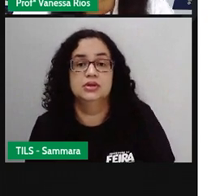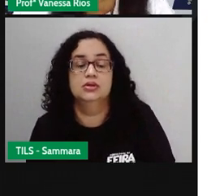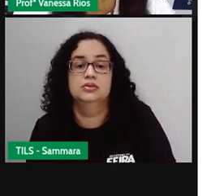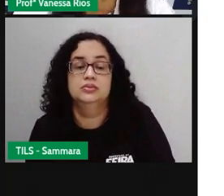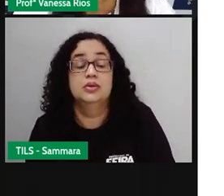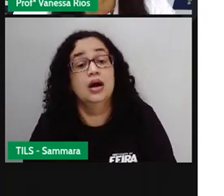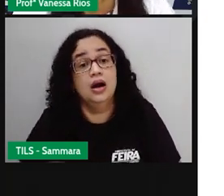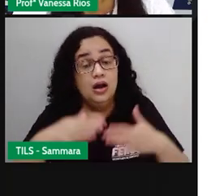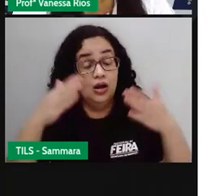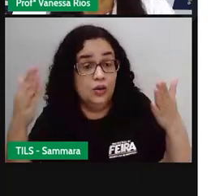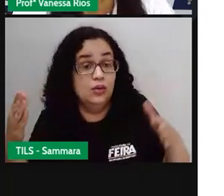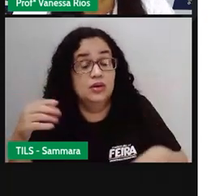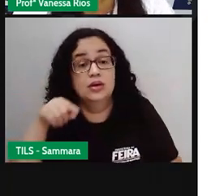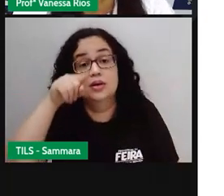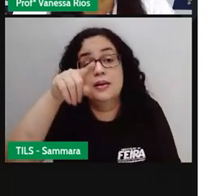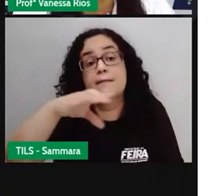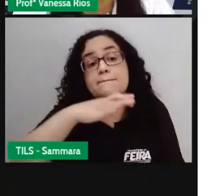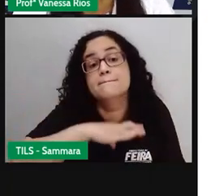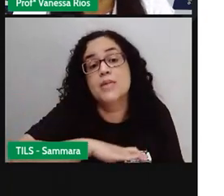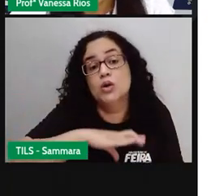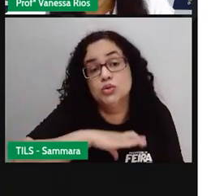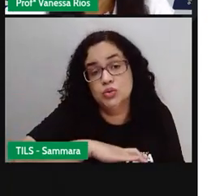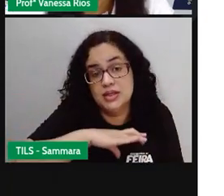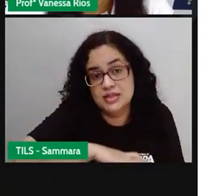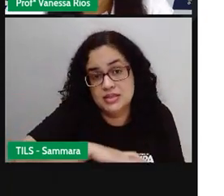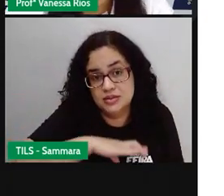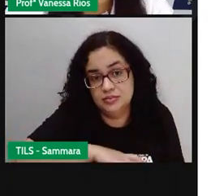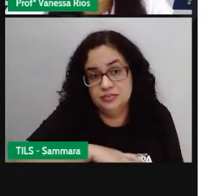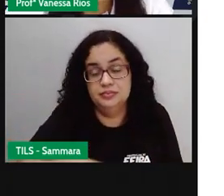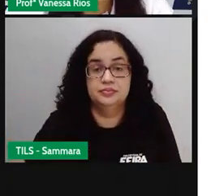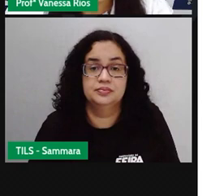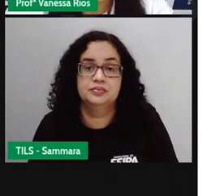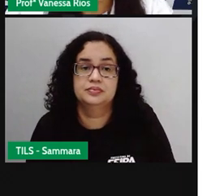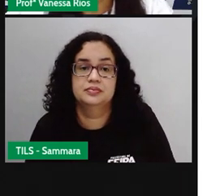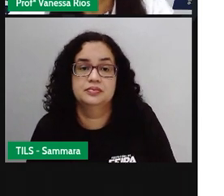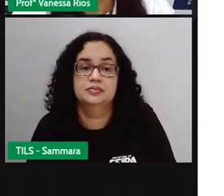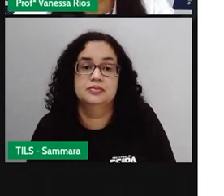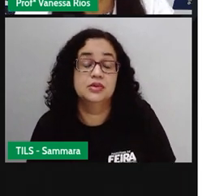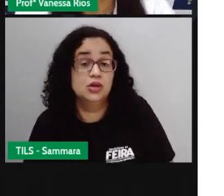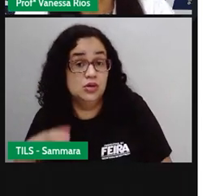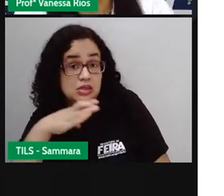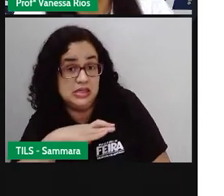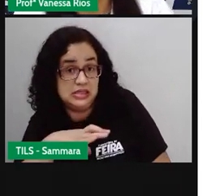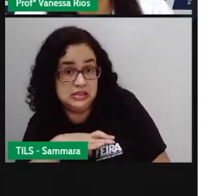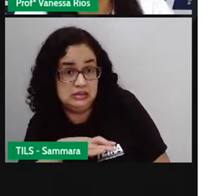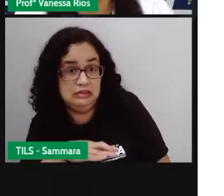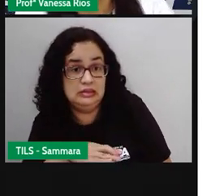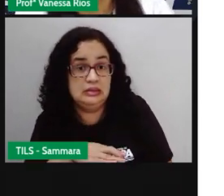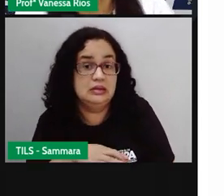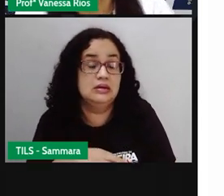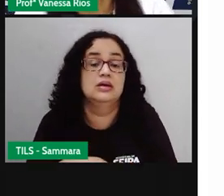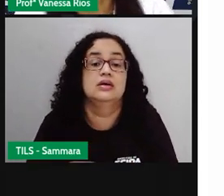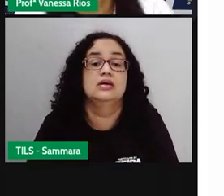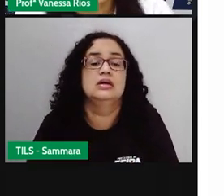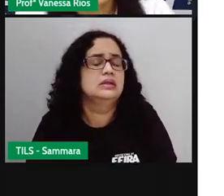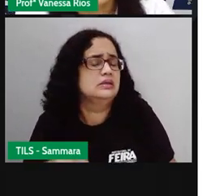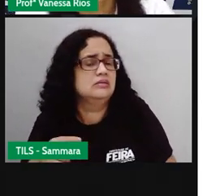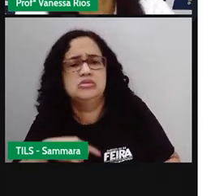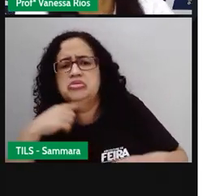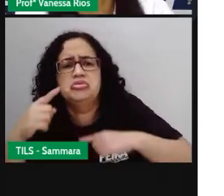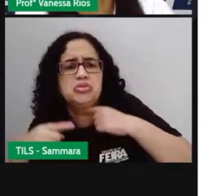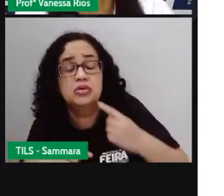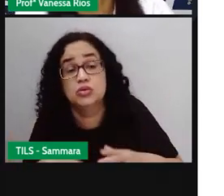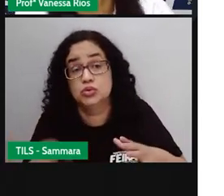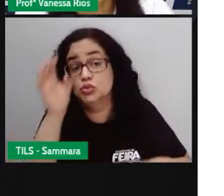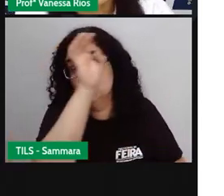E a outra etnia, a etnia portuguesa. Os portugueses, eles foram, sem dúvida,